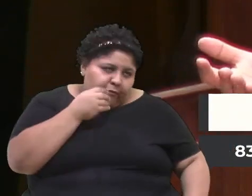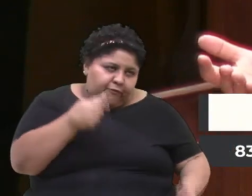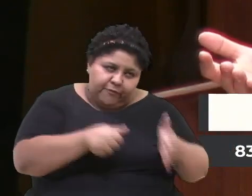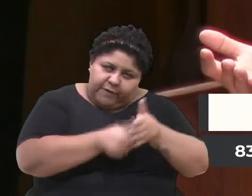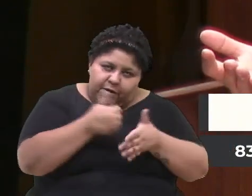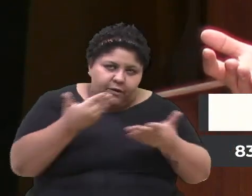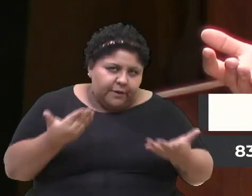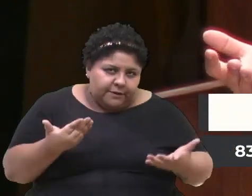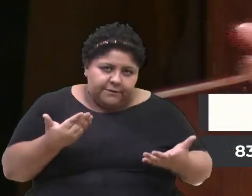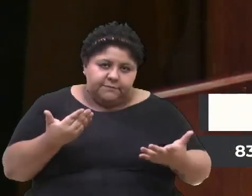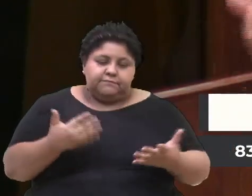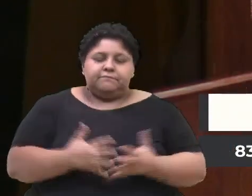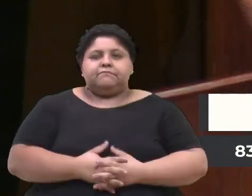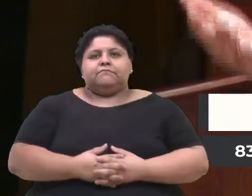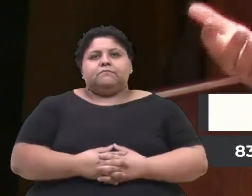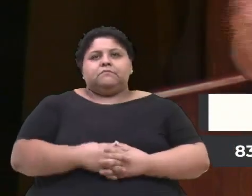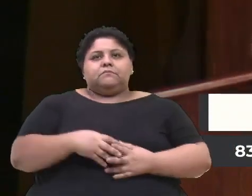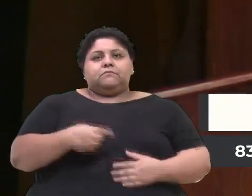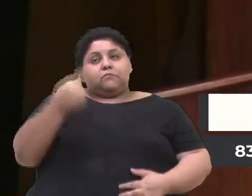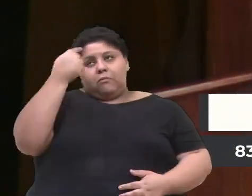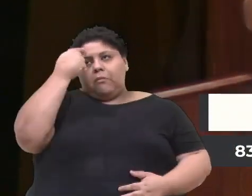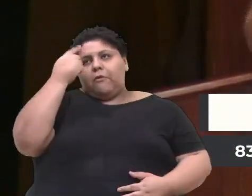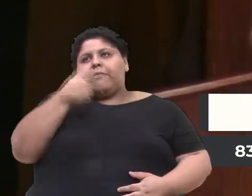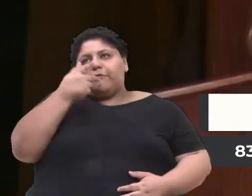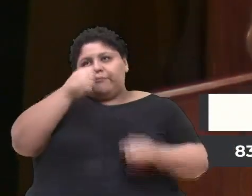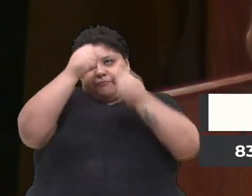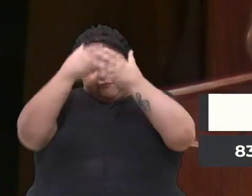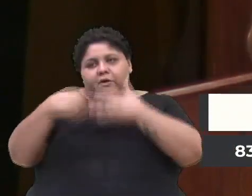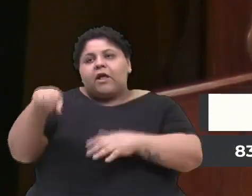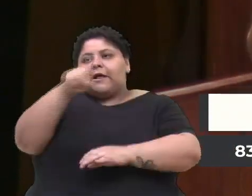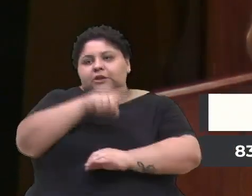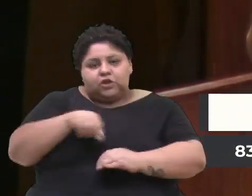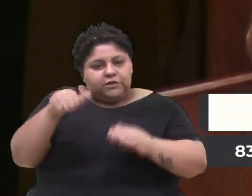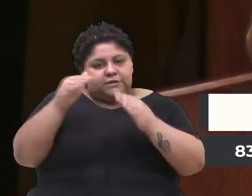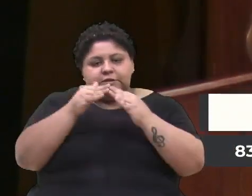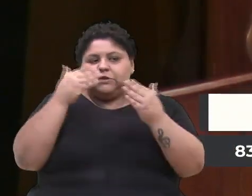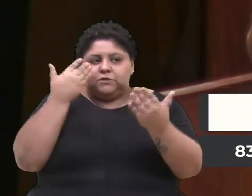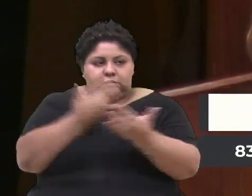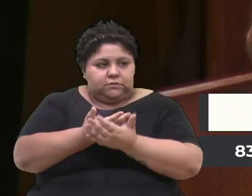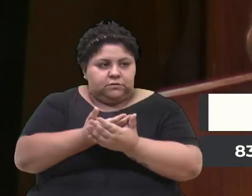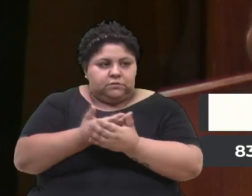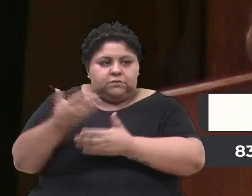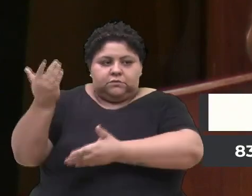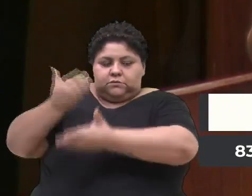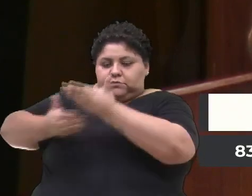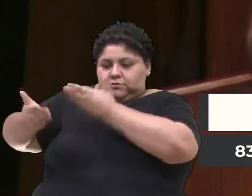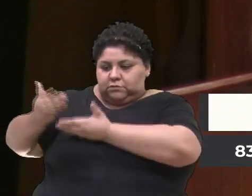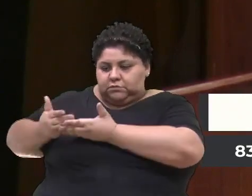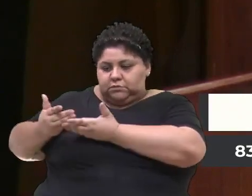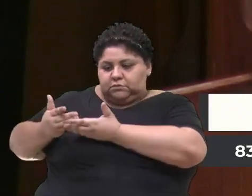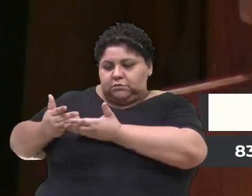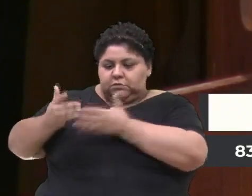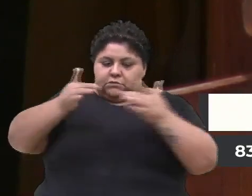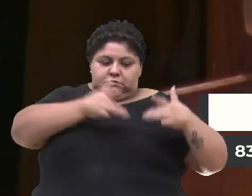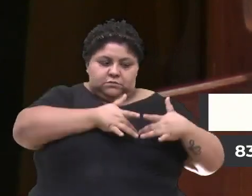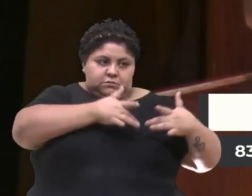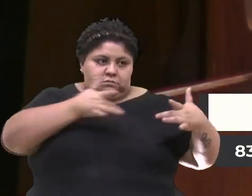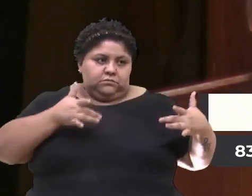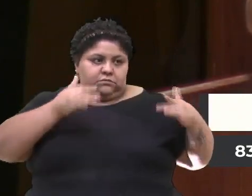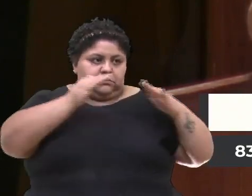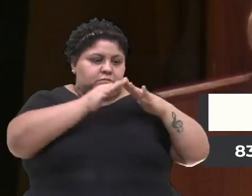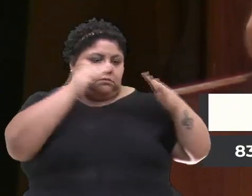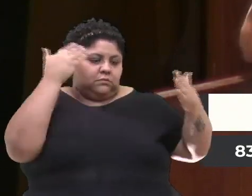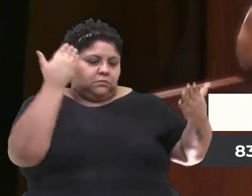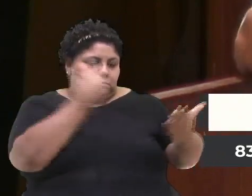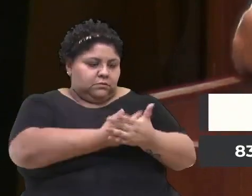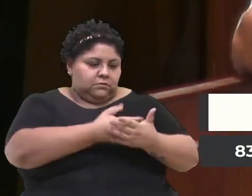O bom senso diz isso. As nossas escolas, atendidas pelas filantrópicas, são as escolas, da minha